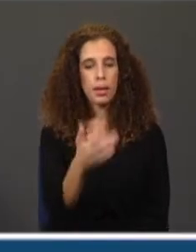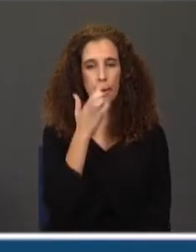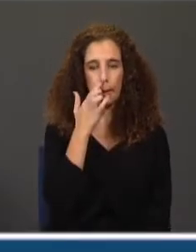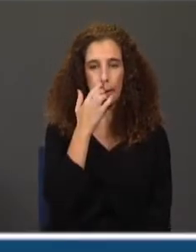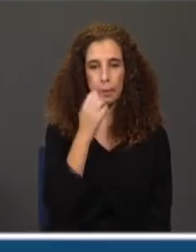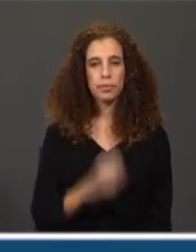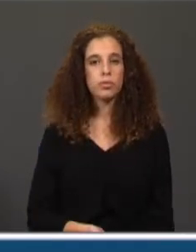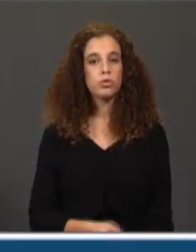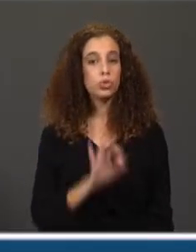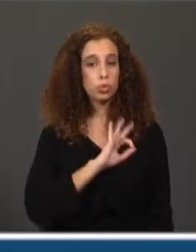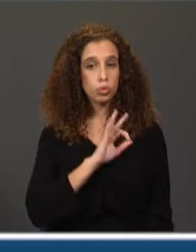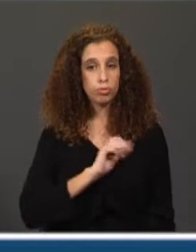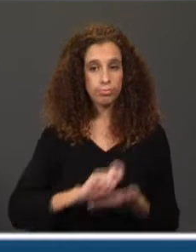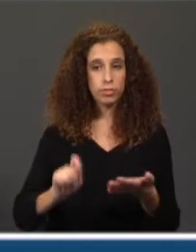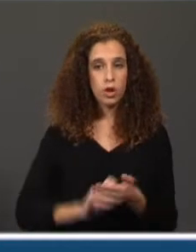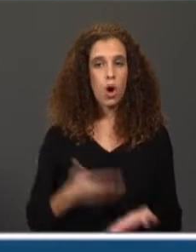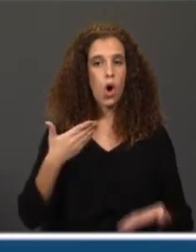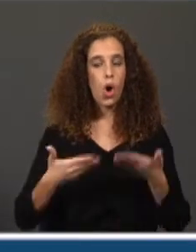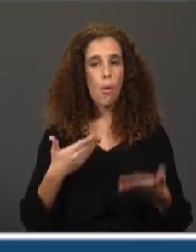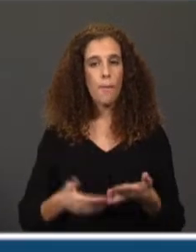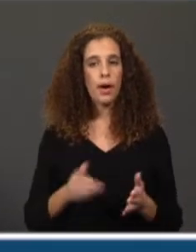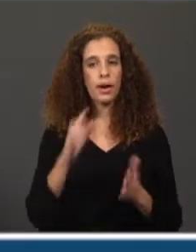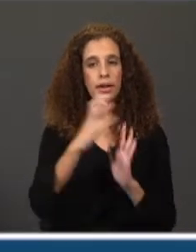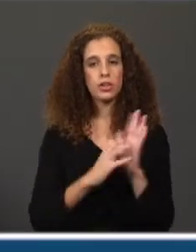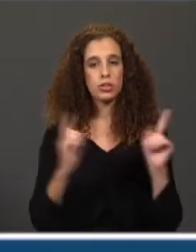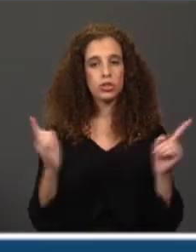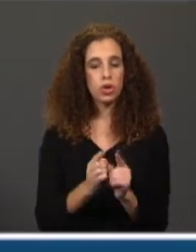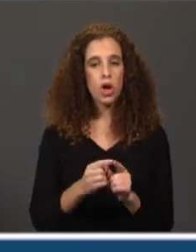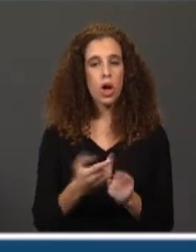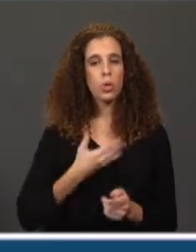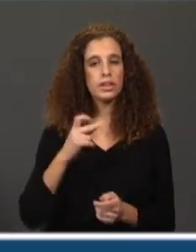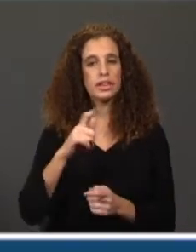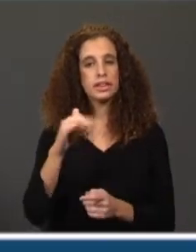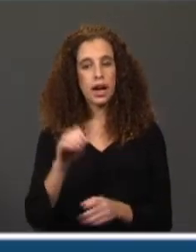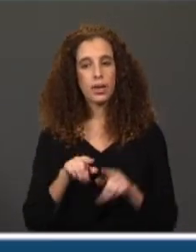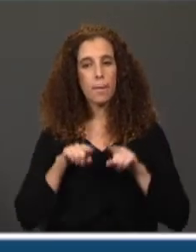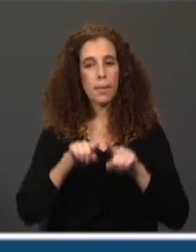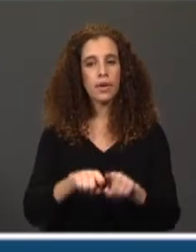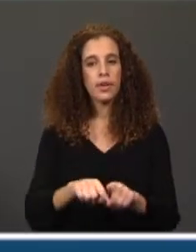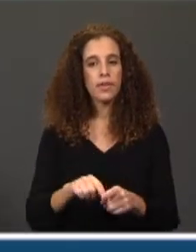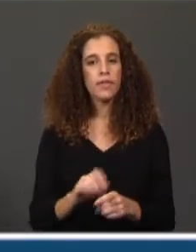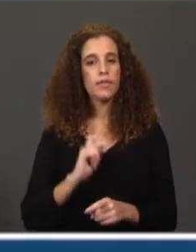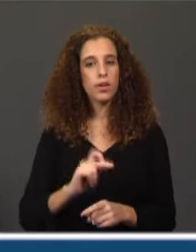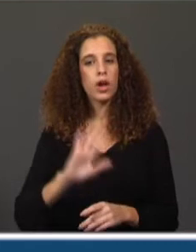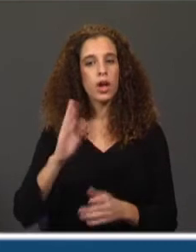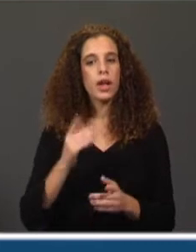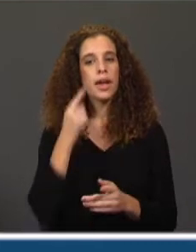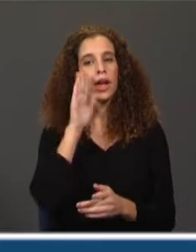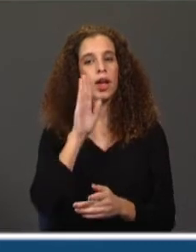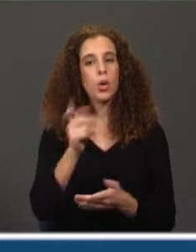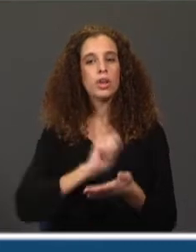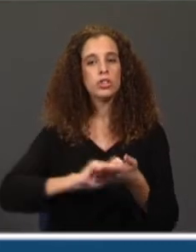Lobo Antunes compara as crónicas a um diário paralelo que vai mantendo enquanto escreve os seus romances, como se fossem aqueles desenhos